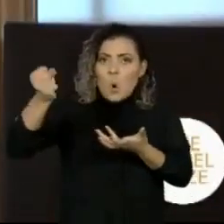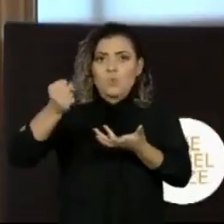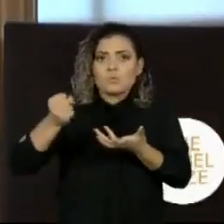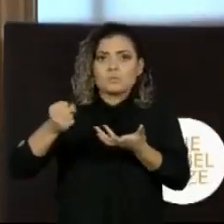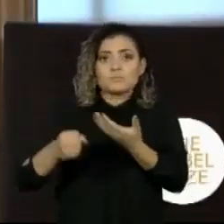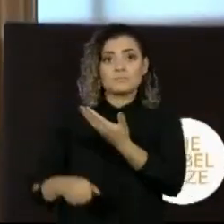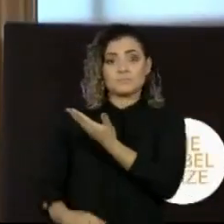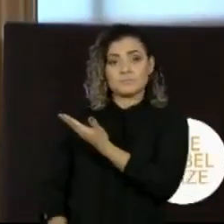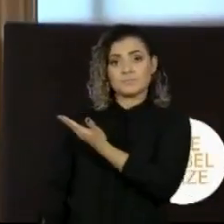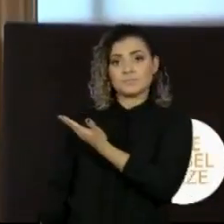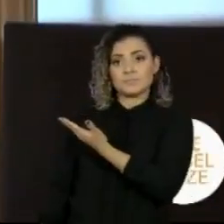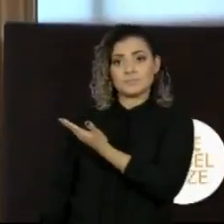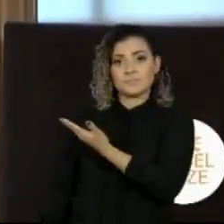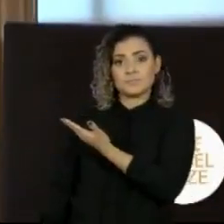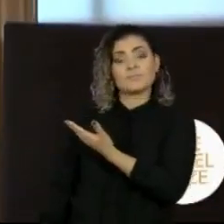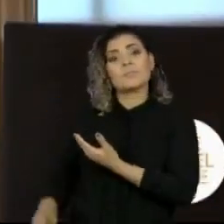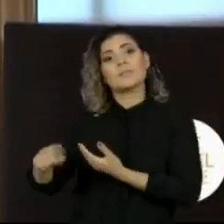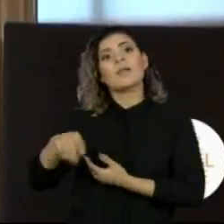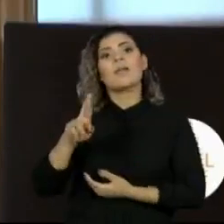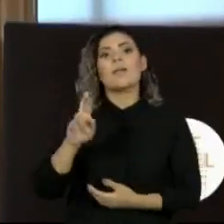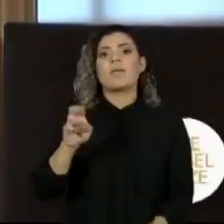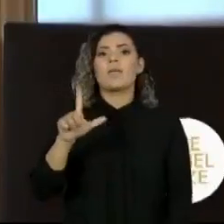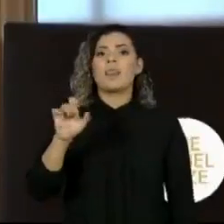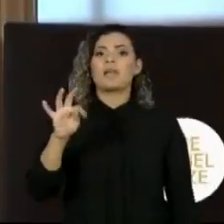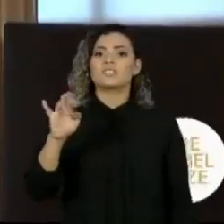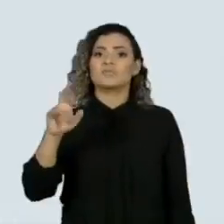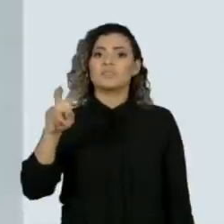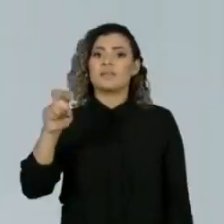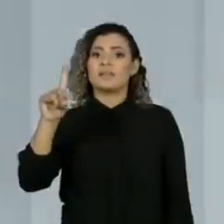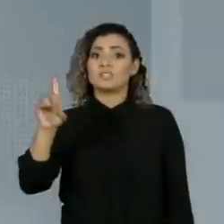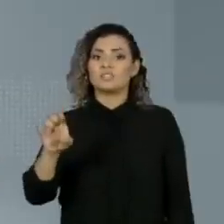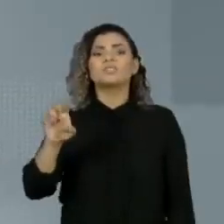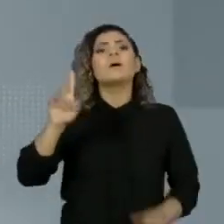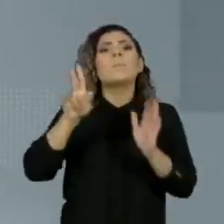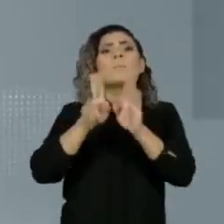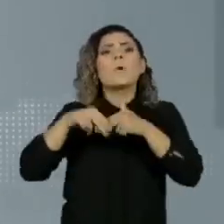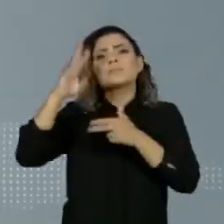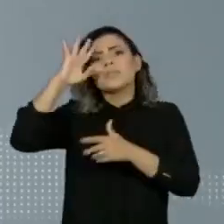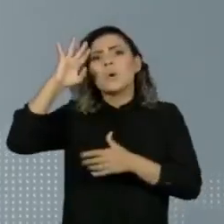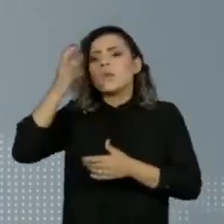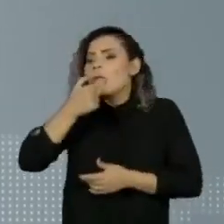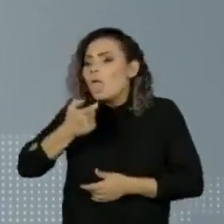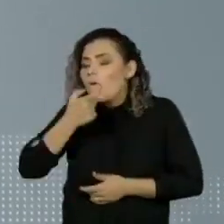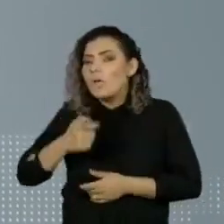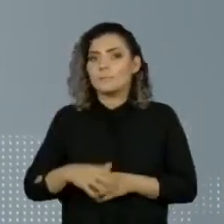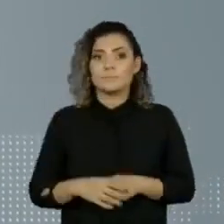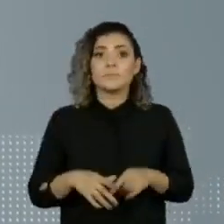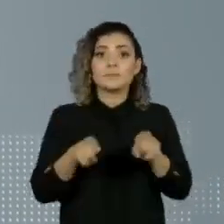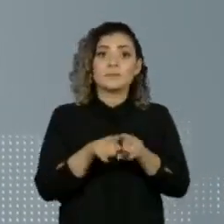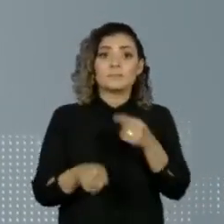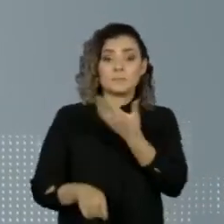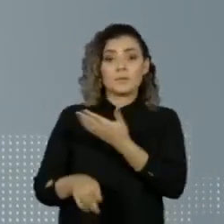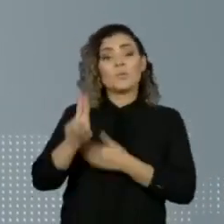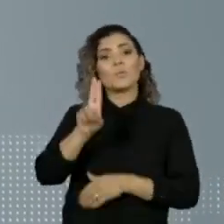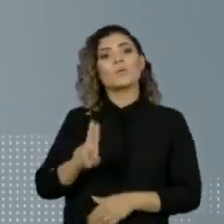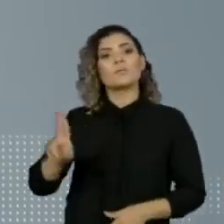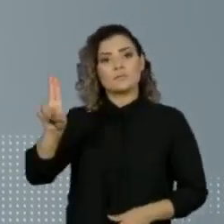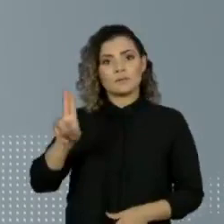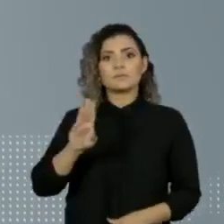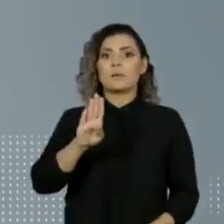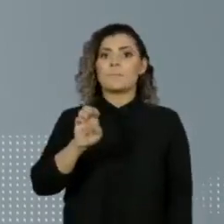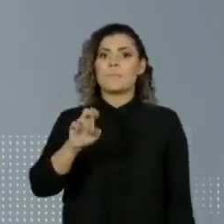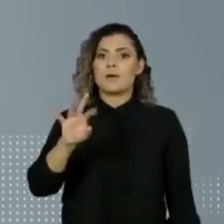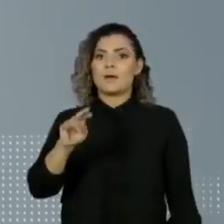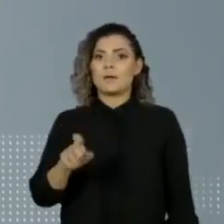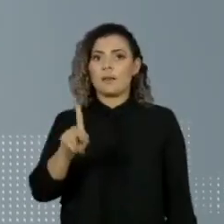direta da teoria geral da relatividade de Albert Einstein. Já o alemão Reinhard Genzel, da Universidade de